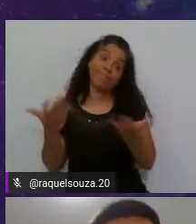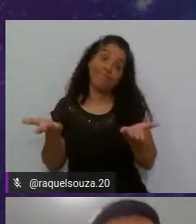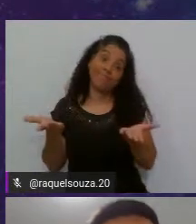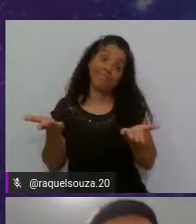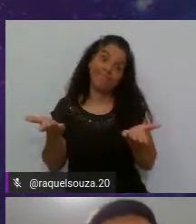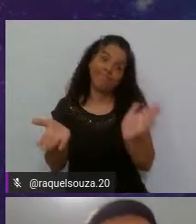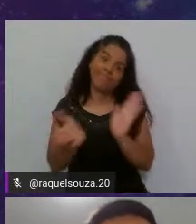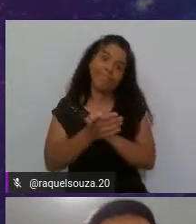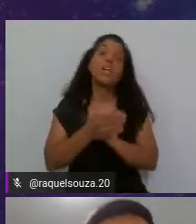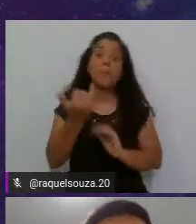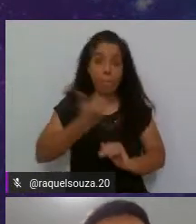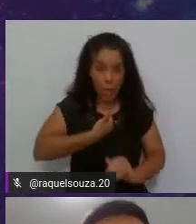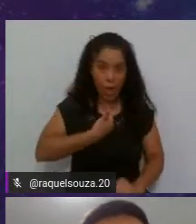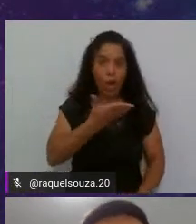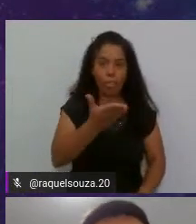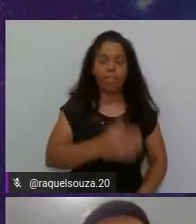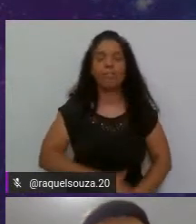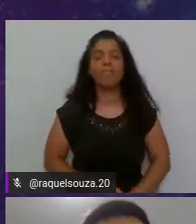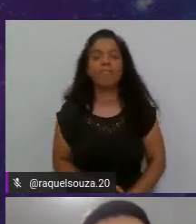Conta para mim aí.